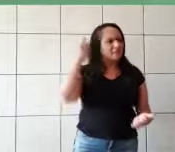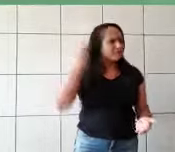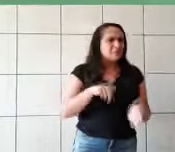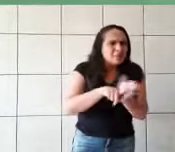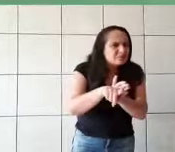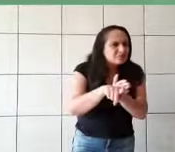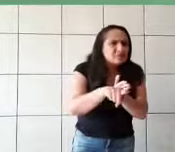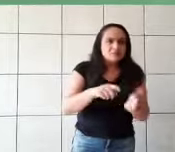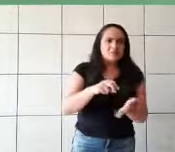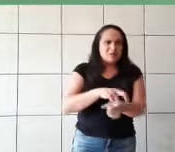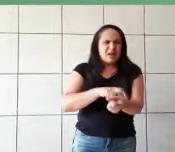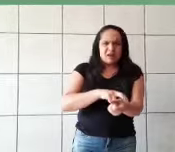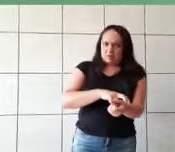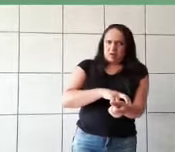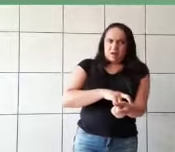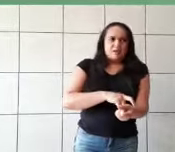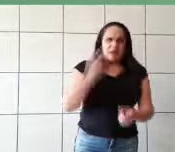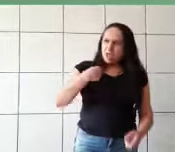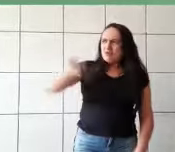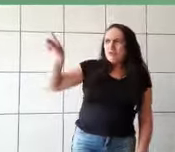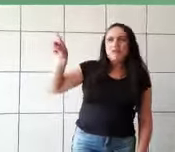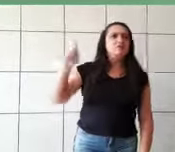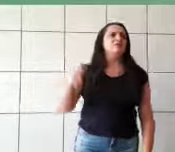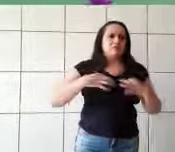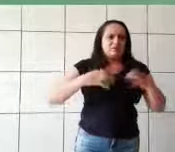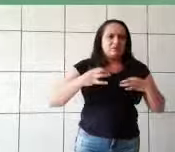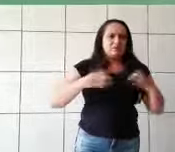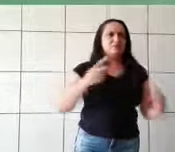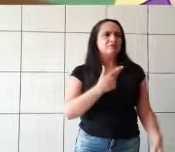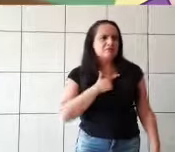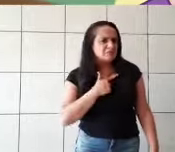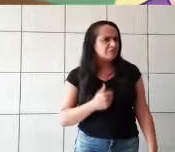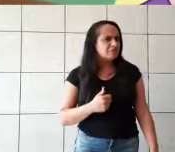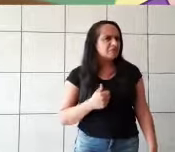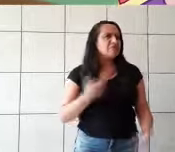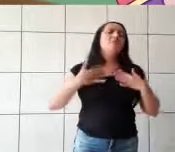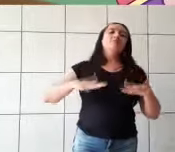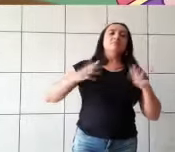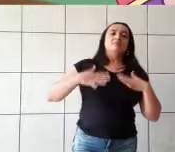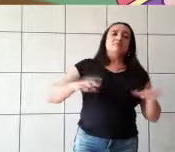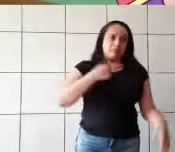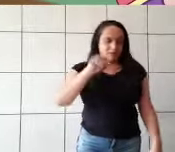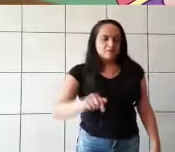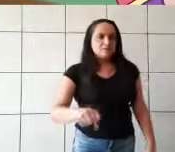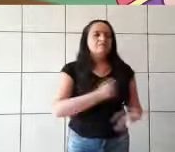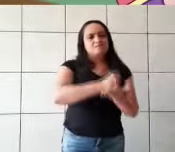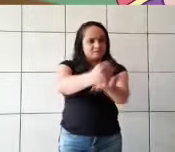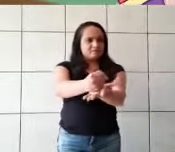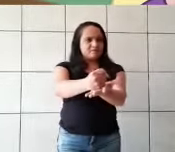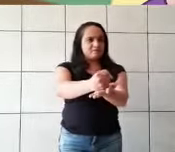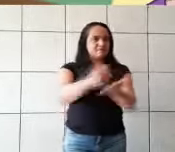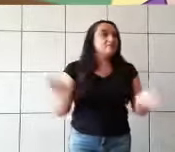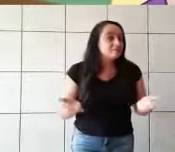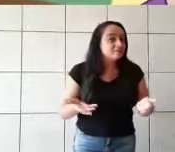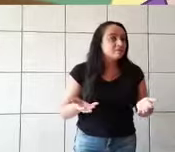Minha linda Cinderela, não chore. Você também irá ao baile no castelo. Cinderela não podia acreditar no que via.